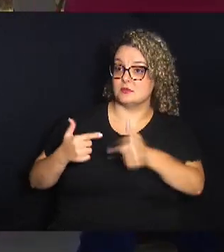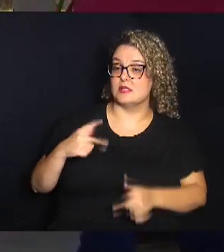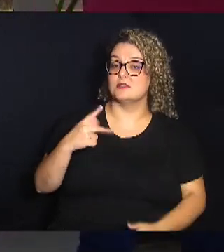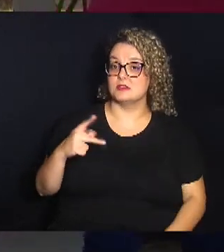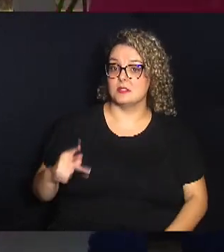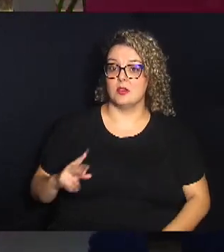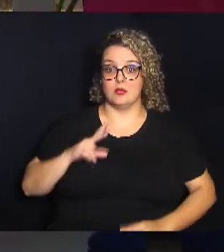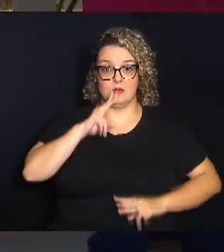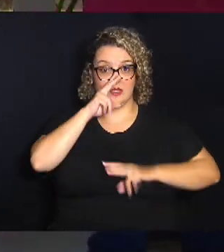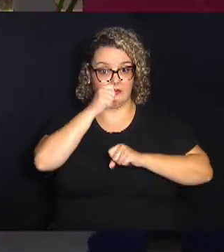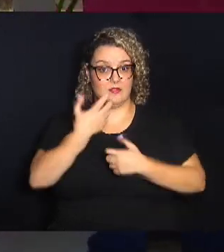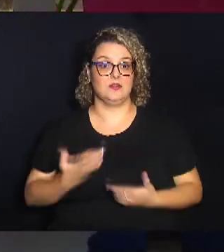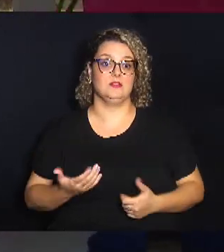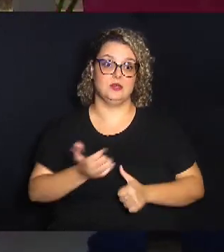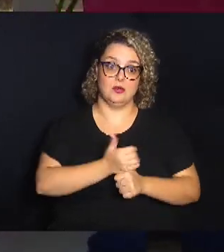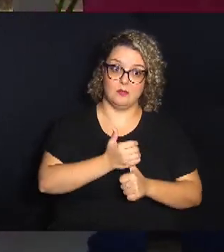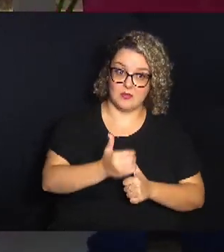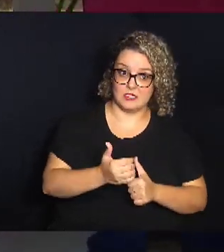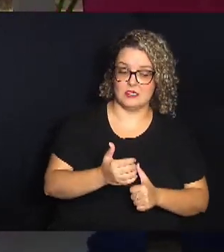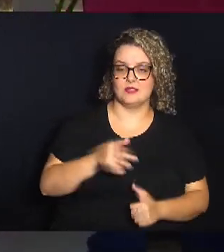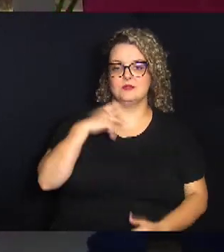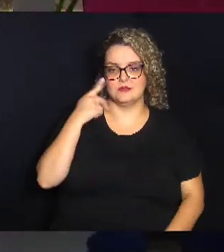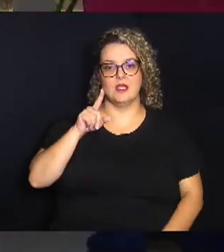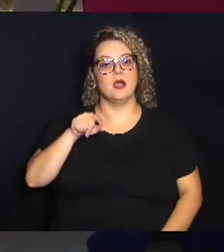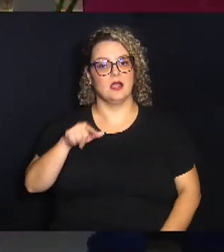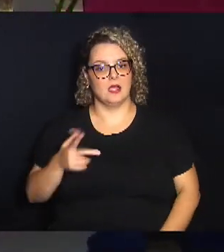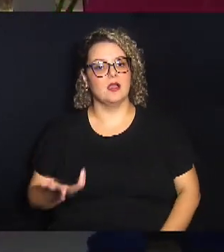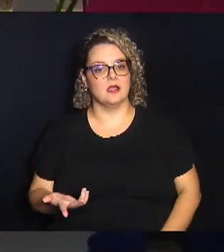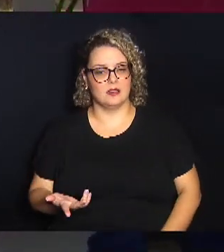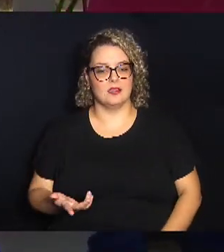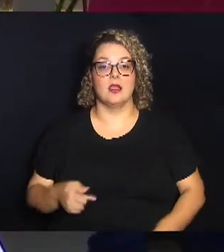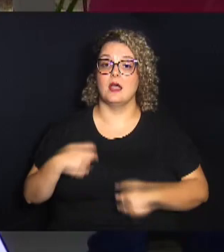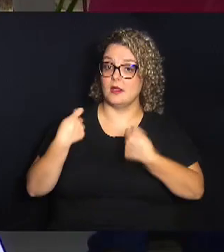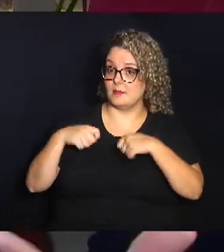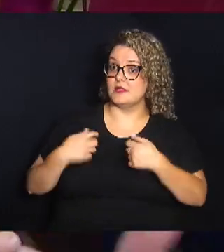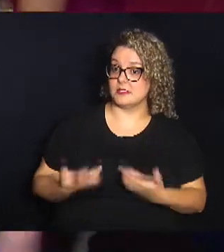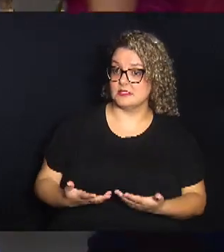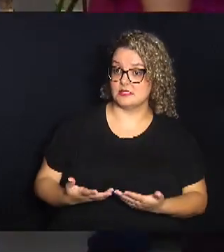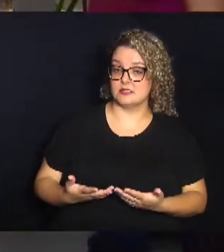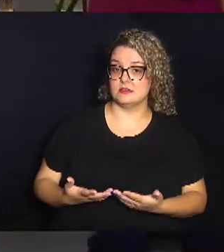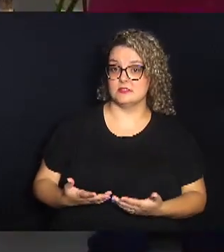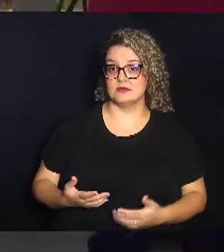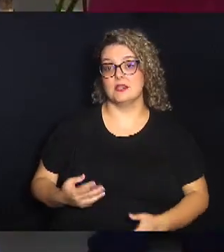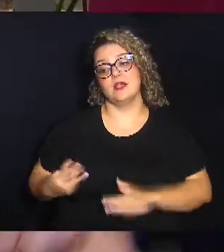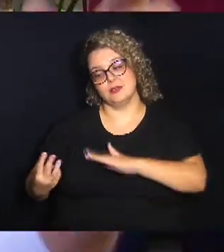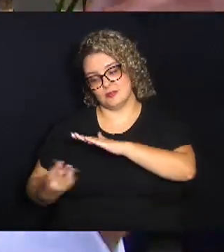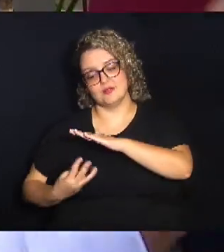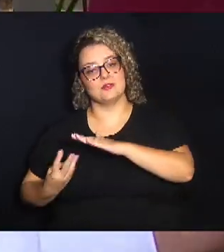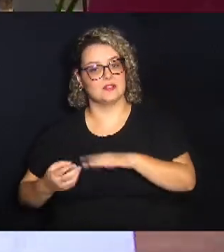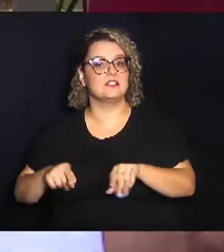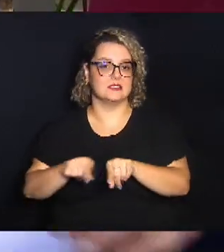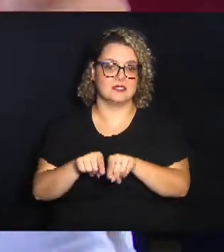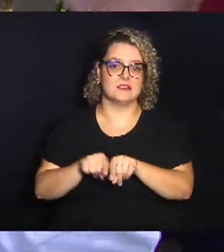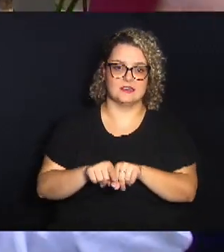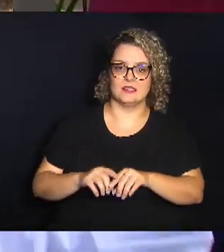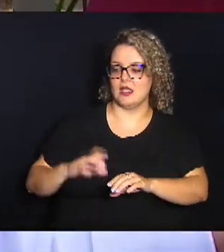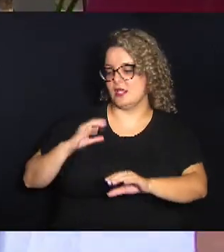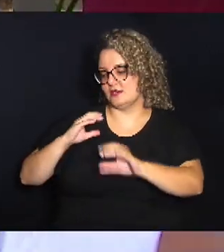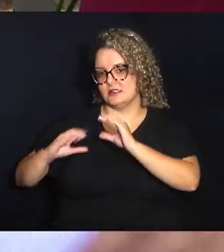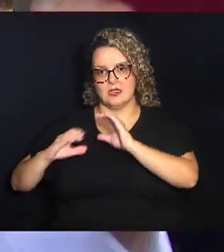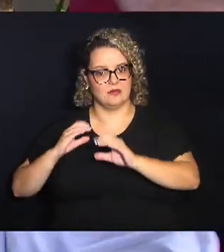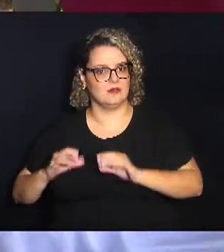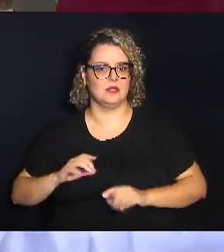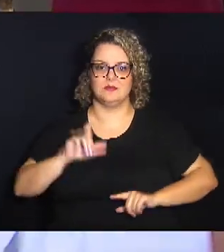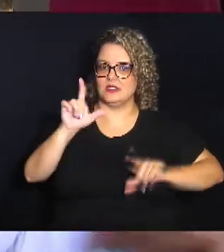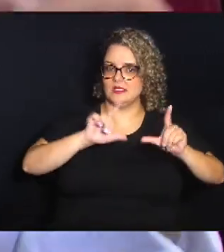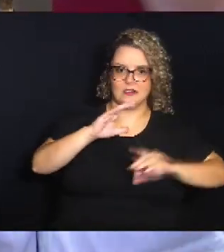fortalecer o mandato dos vereadores é uma coisa necessária. E os terceirizados, da área da comunicação, da